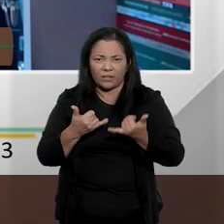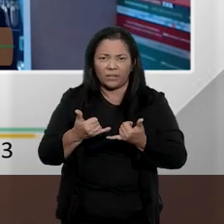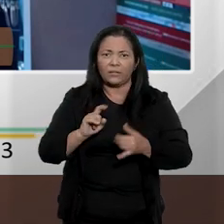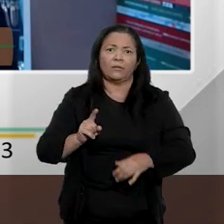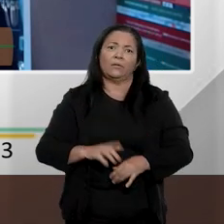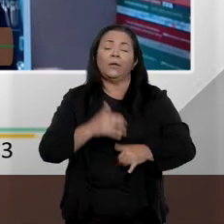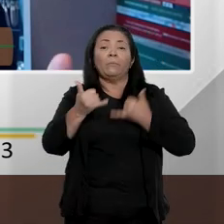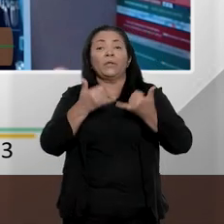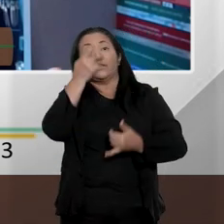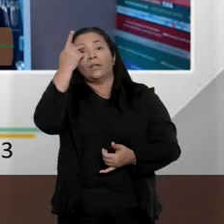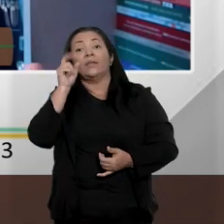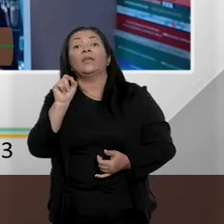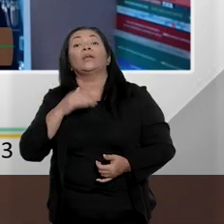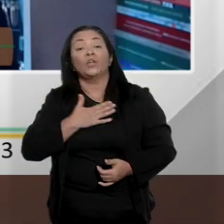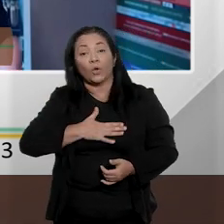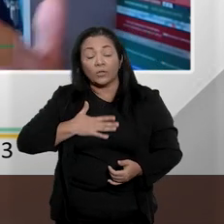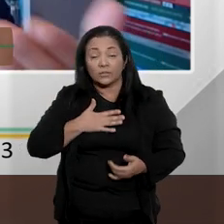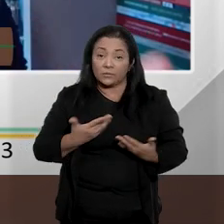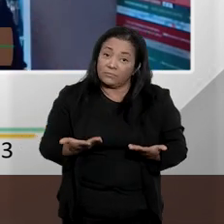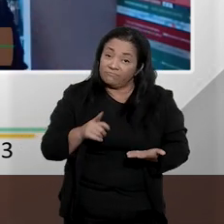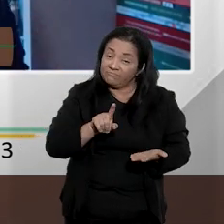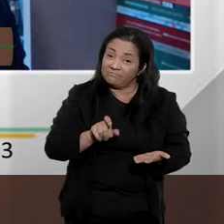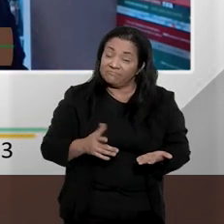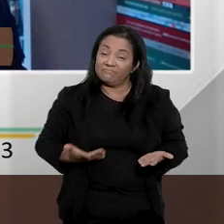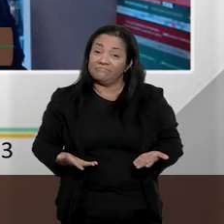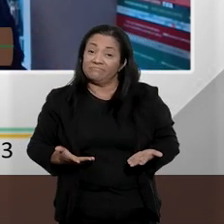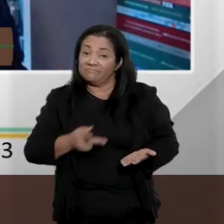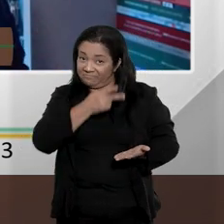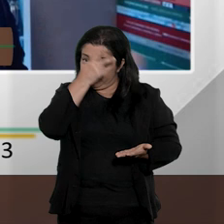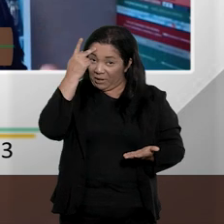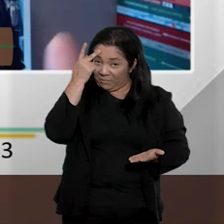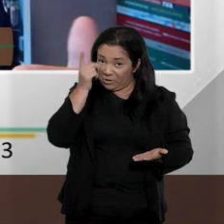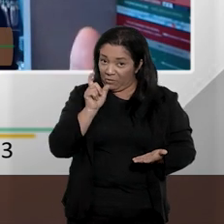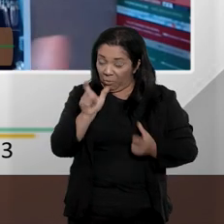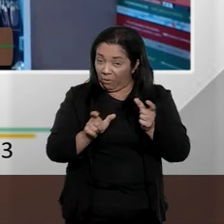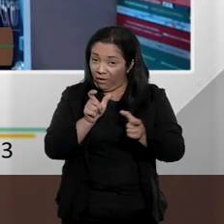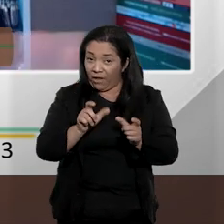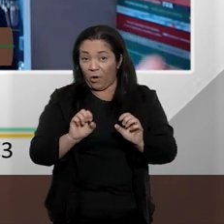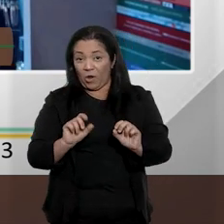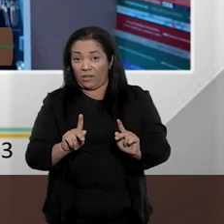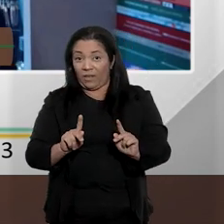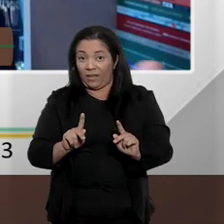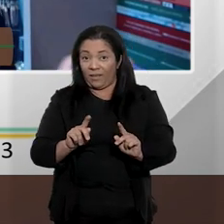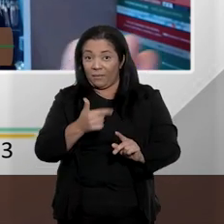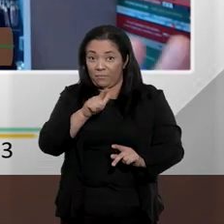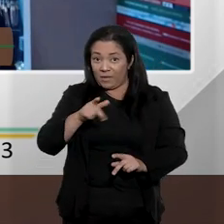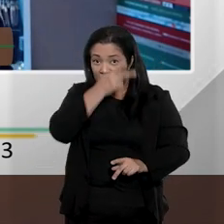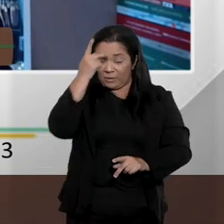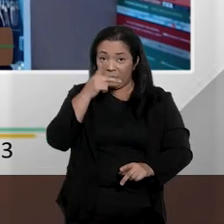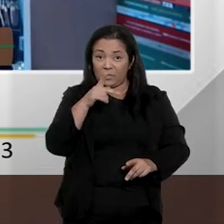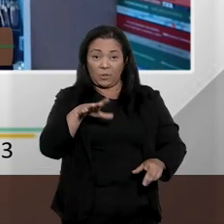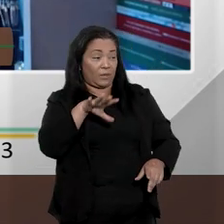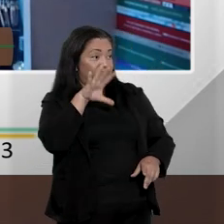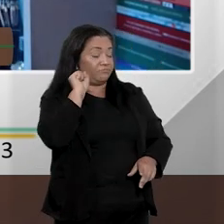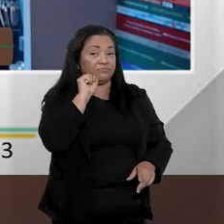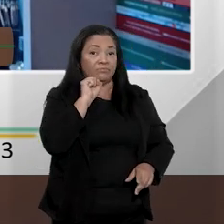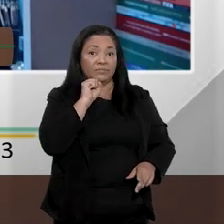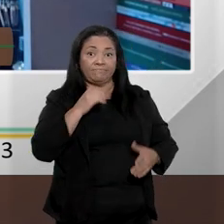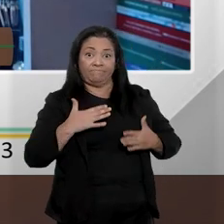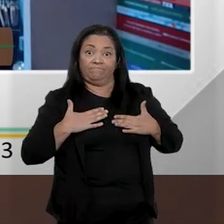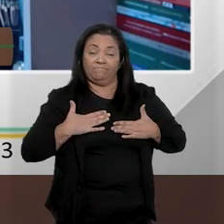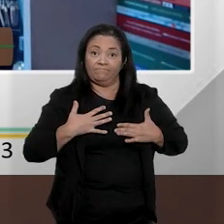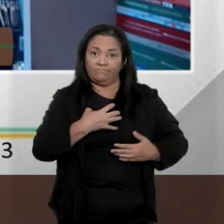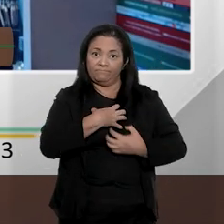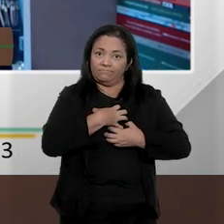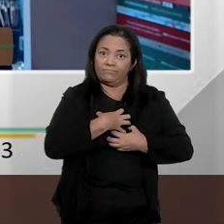brincadeira para quem? Me parece que só pode ser brincadeira para quem profere a ofensa, para quem a escuta, nunca, nunca, em hipótese alguma, vai